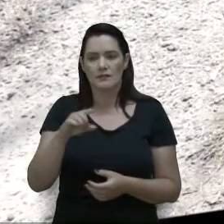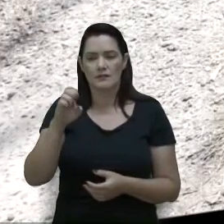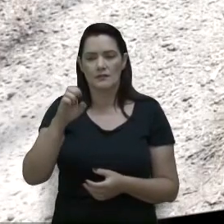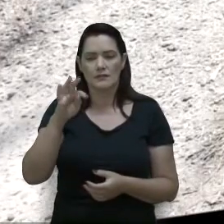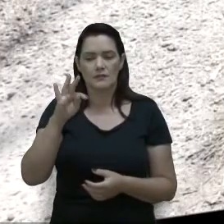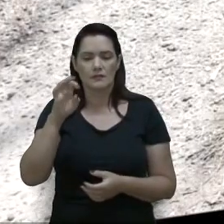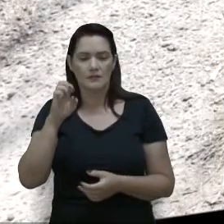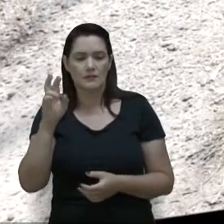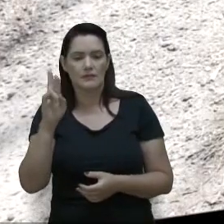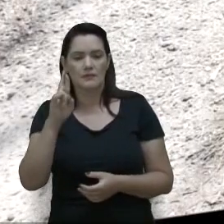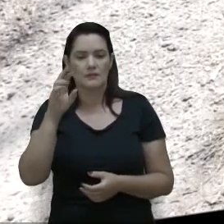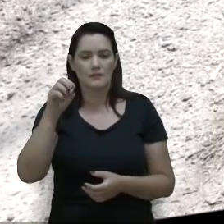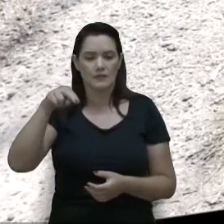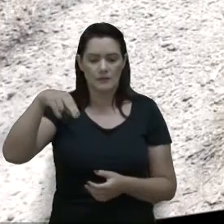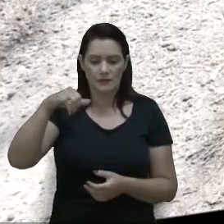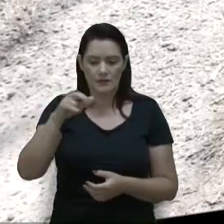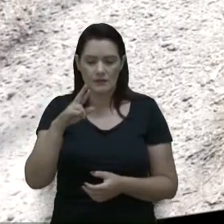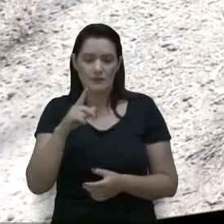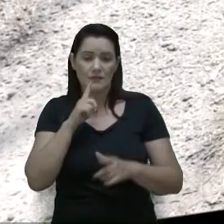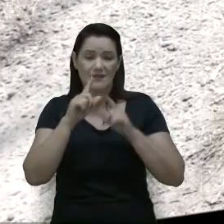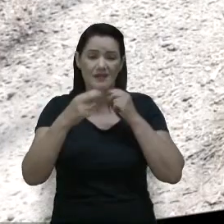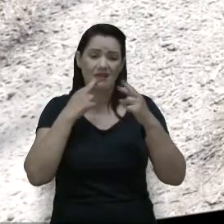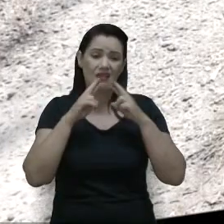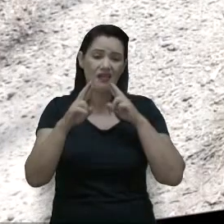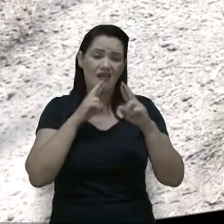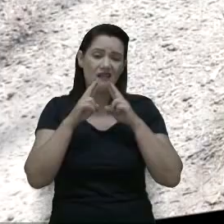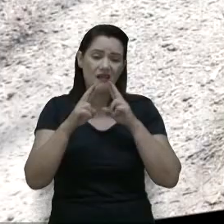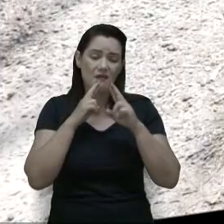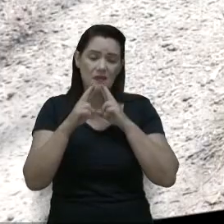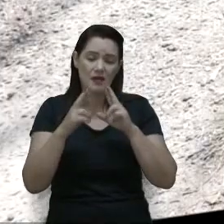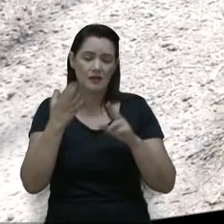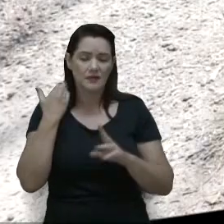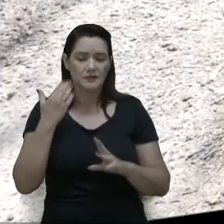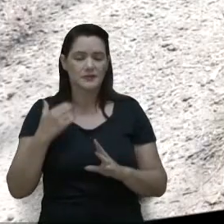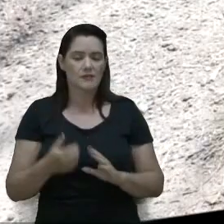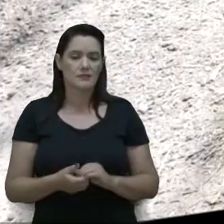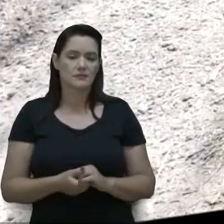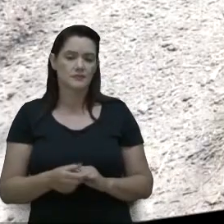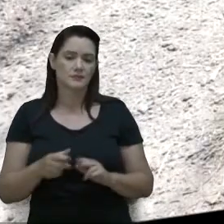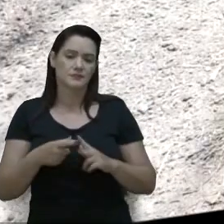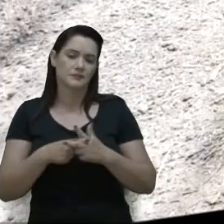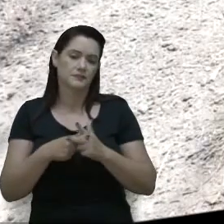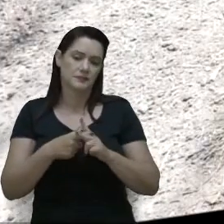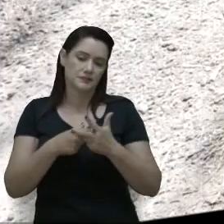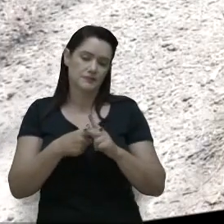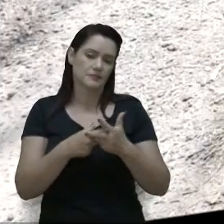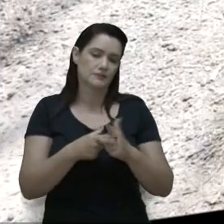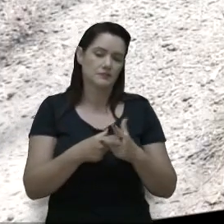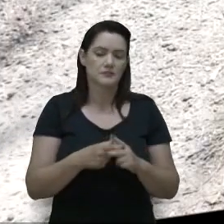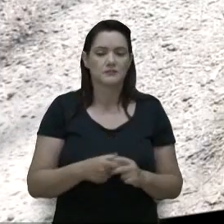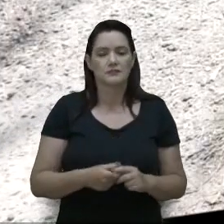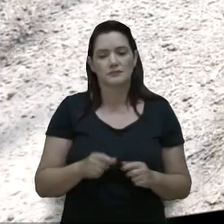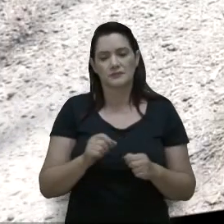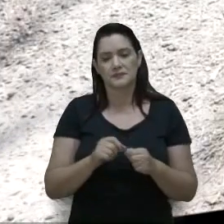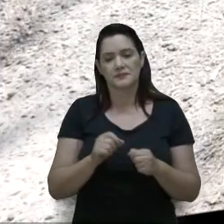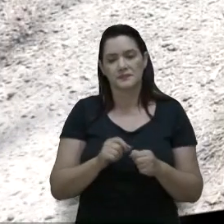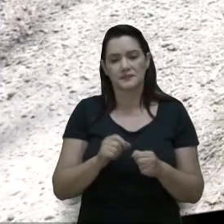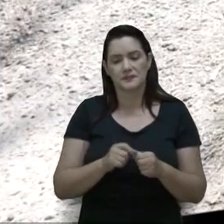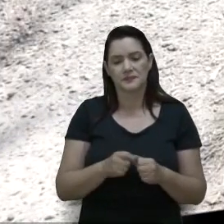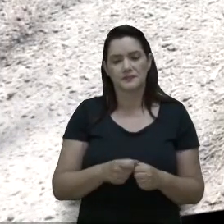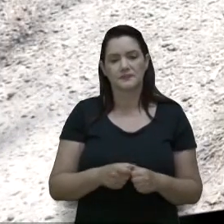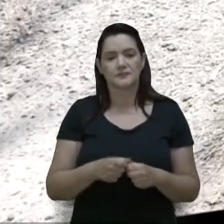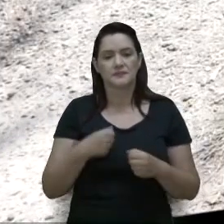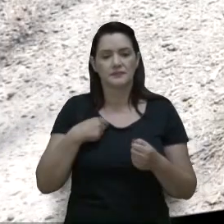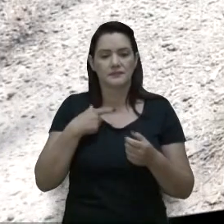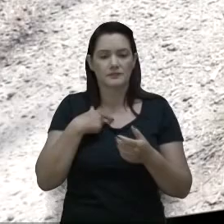estavam. Então, agora já está reparado aí o dano que foi causado aí por uma